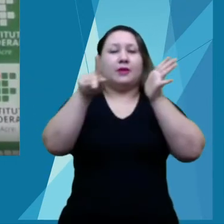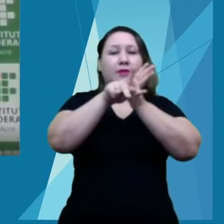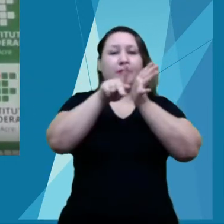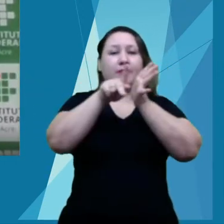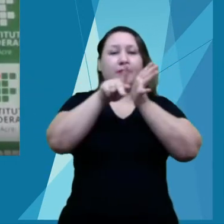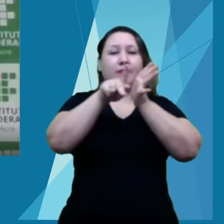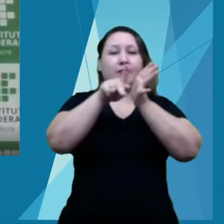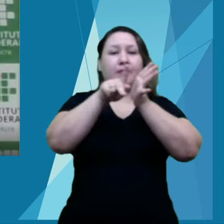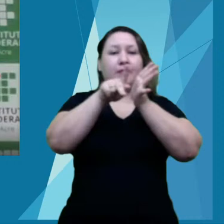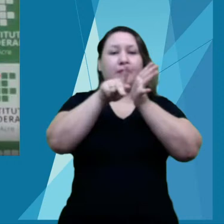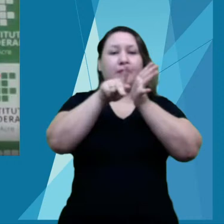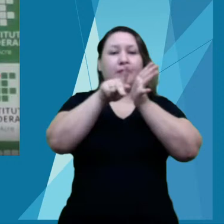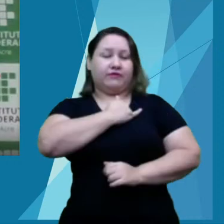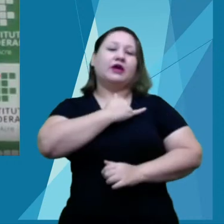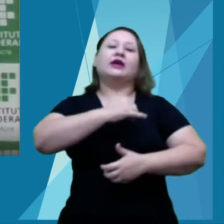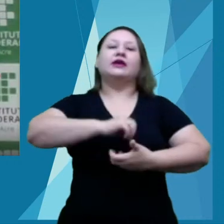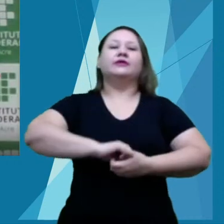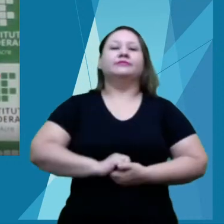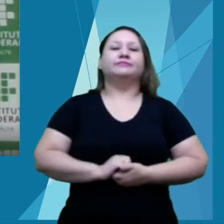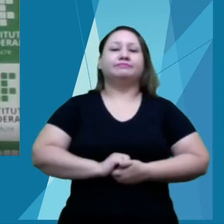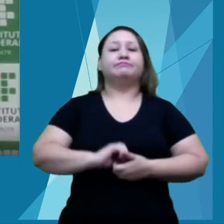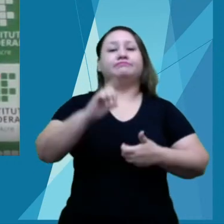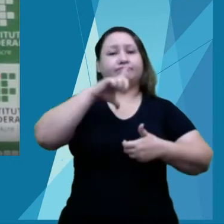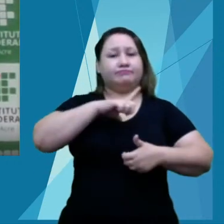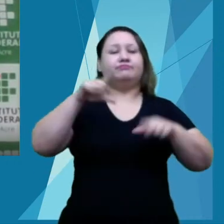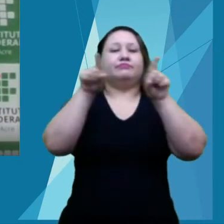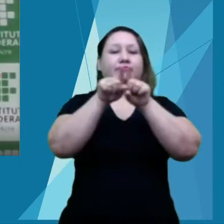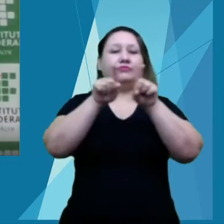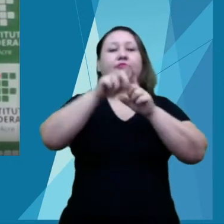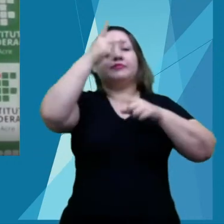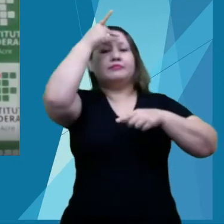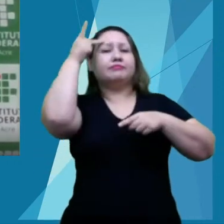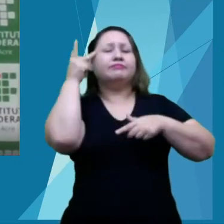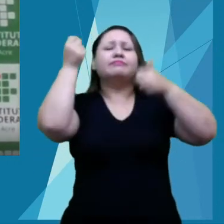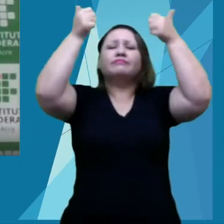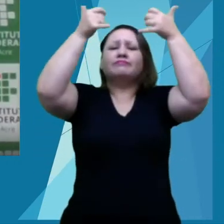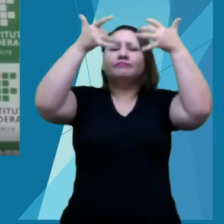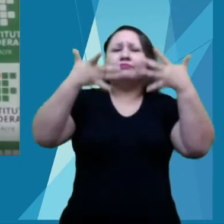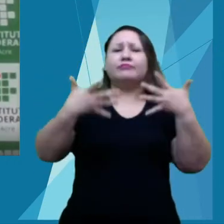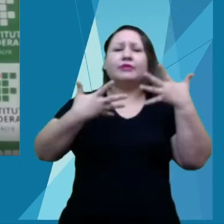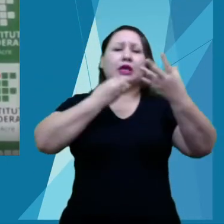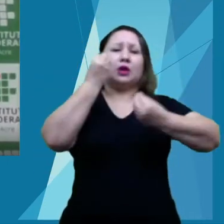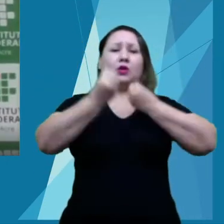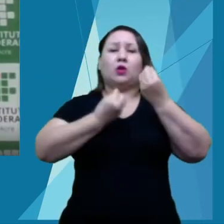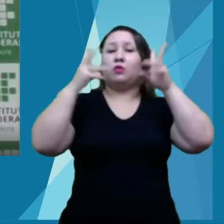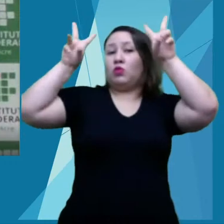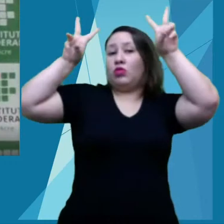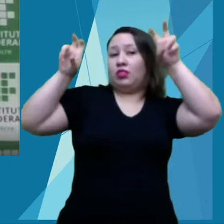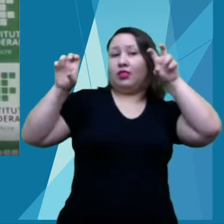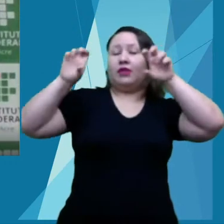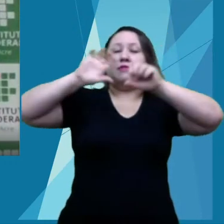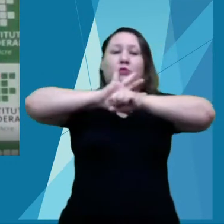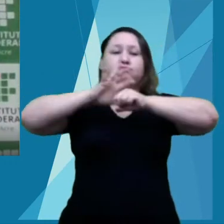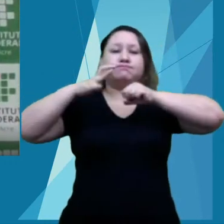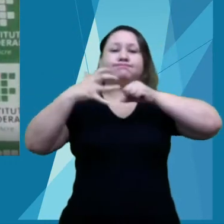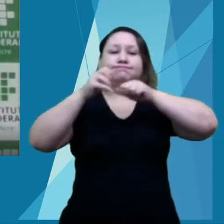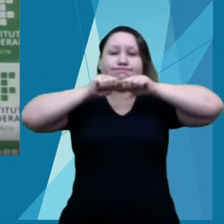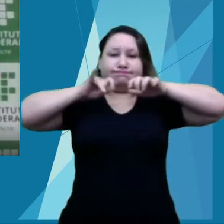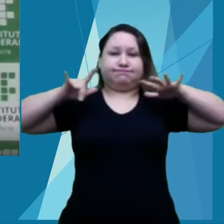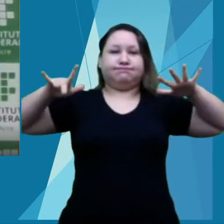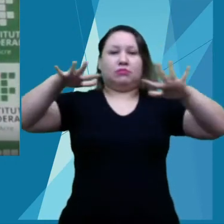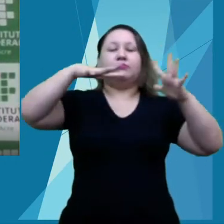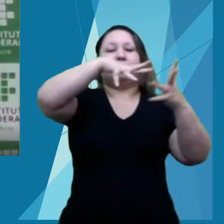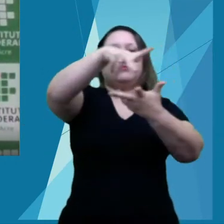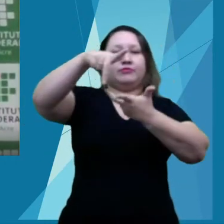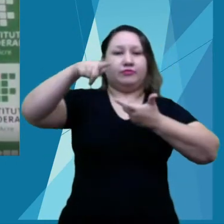Teremos ainda relato de ações de extensão relacionadas à Covid-19, relatos de monitoria,